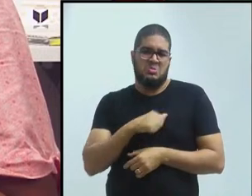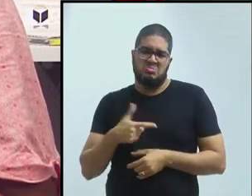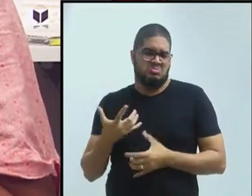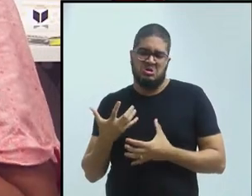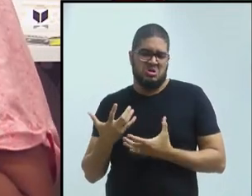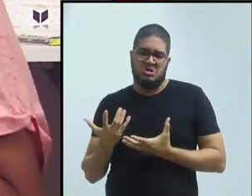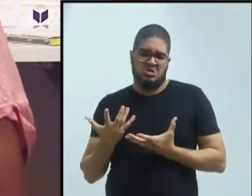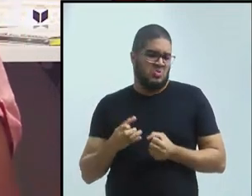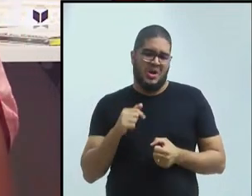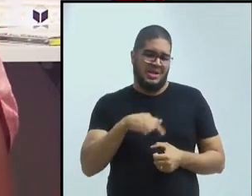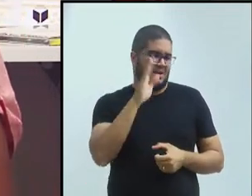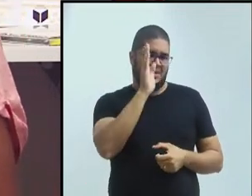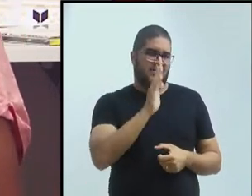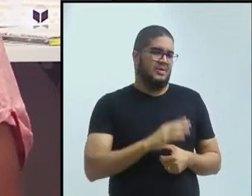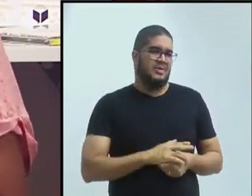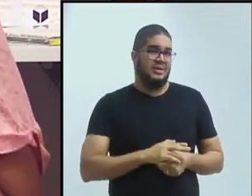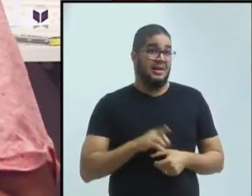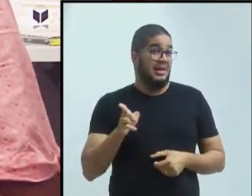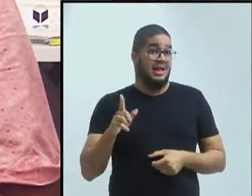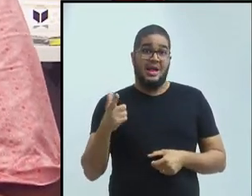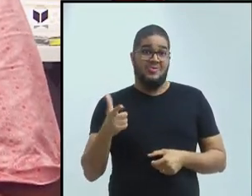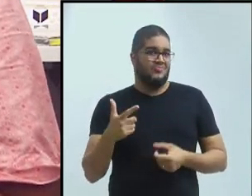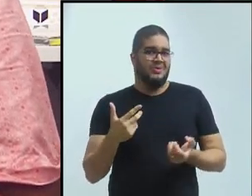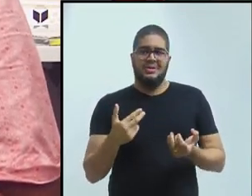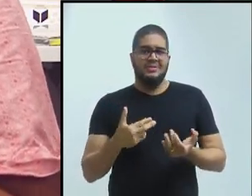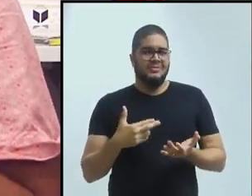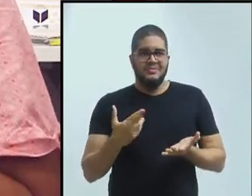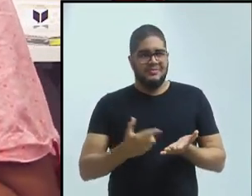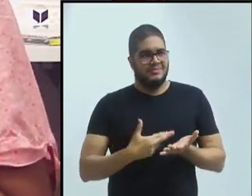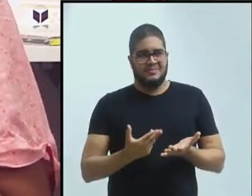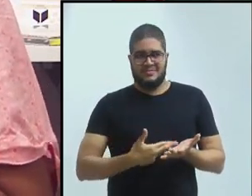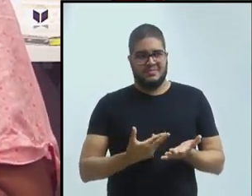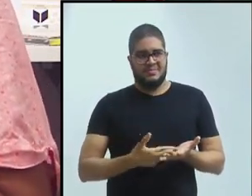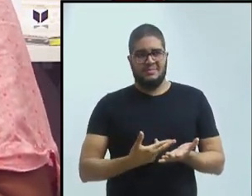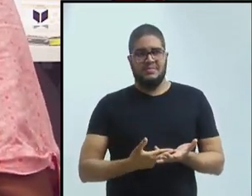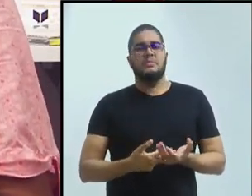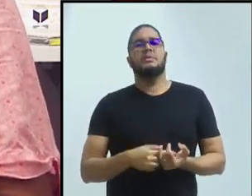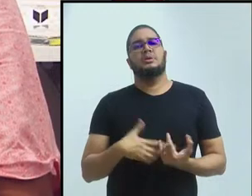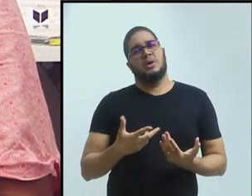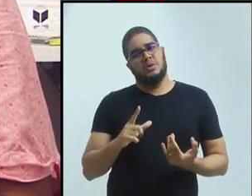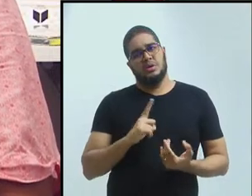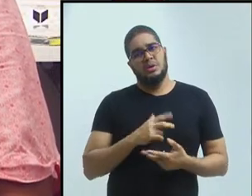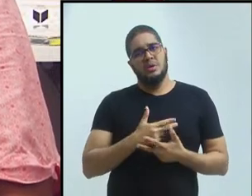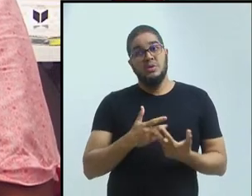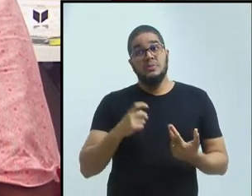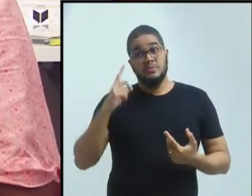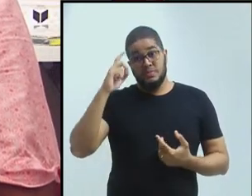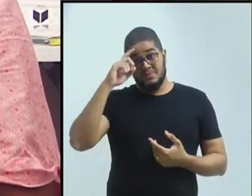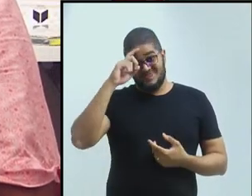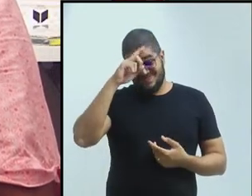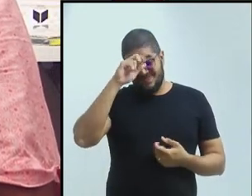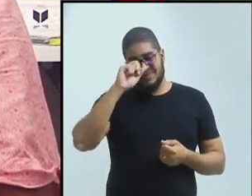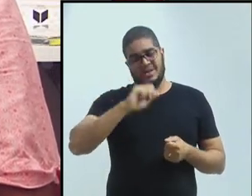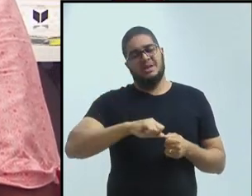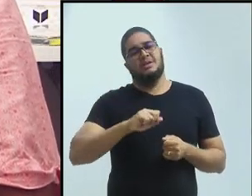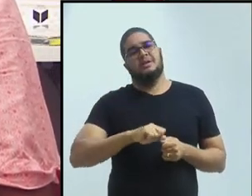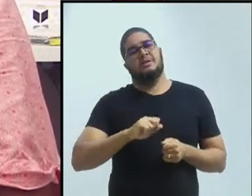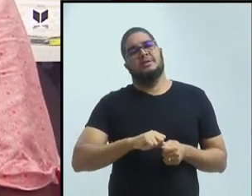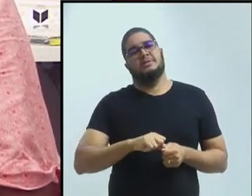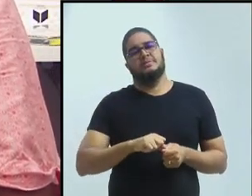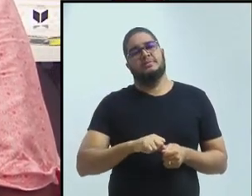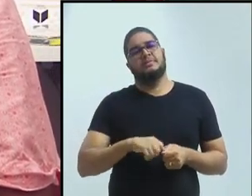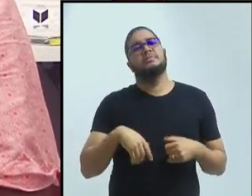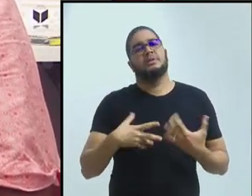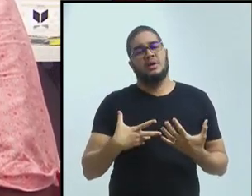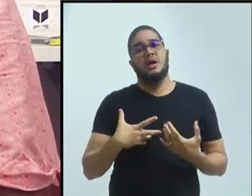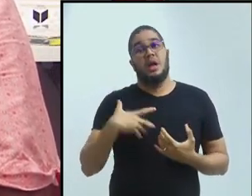publicar aqui. Lá não tem as revistas. Então, tem certas coisas que é muito difícil fazer, mas, ao mesmo tempo, as experiências que são